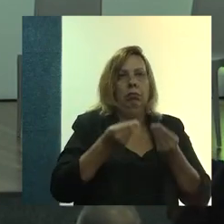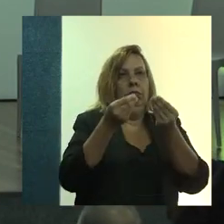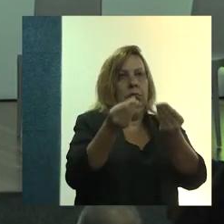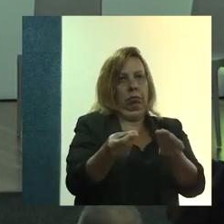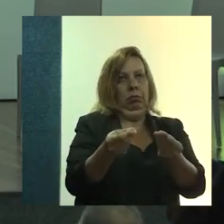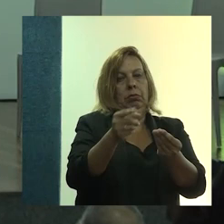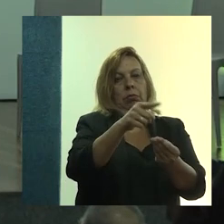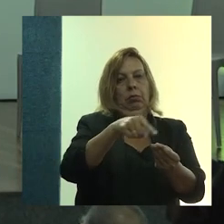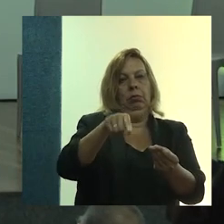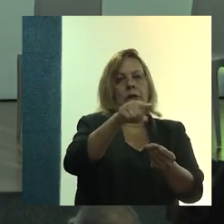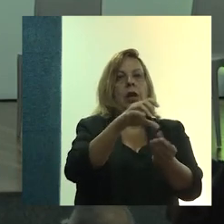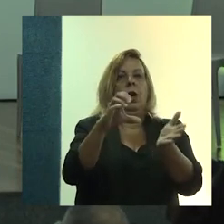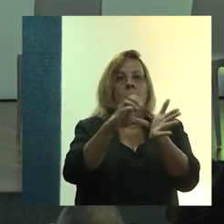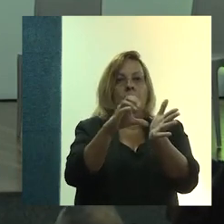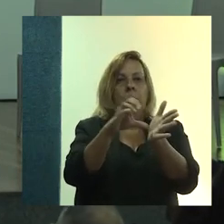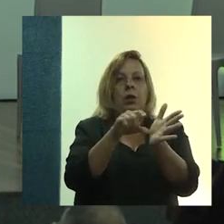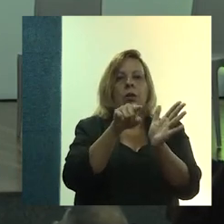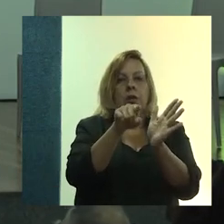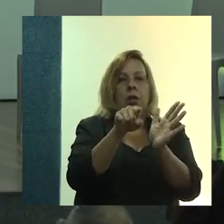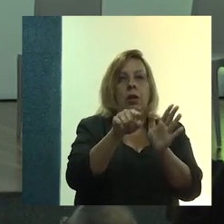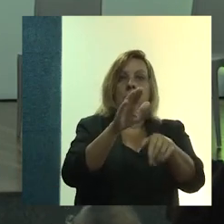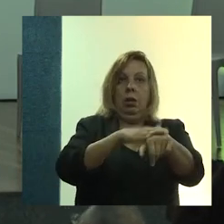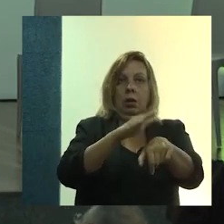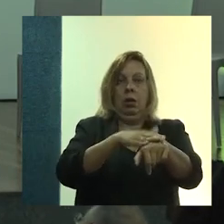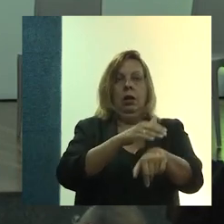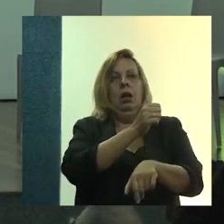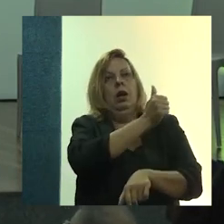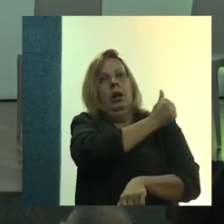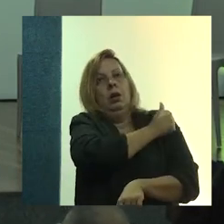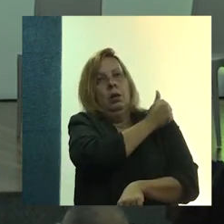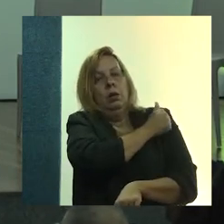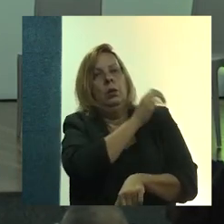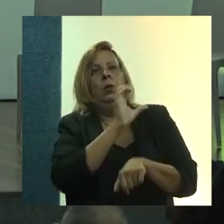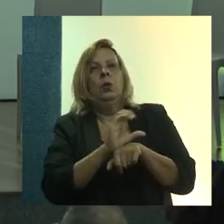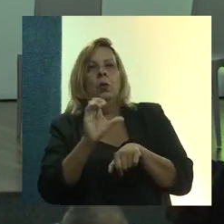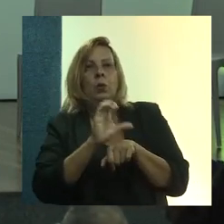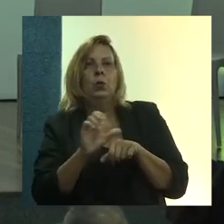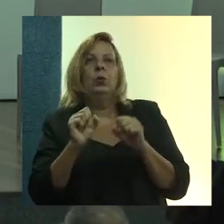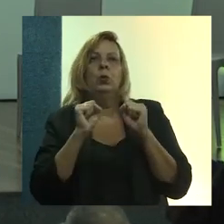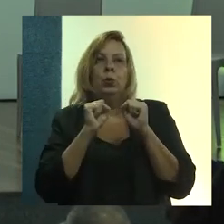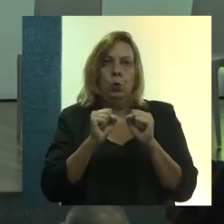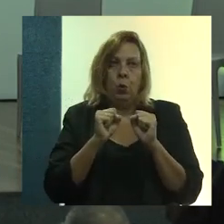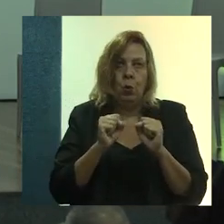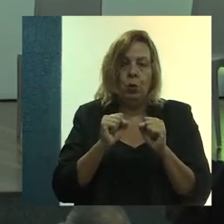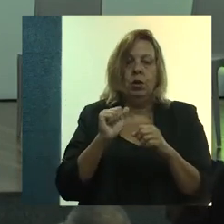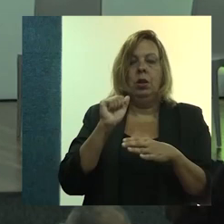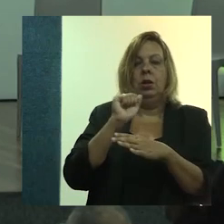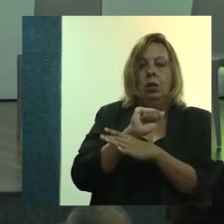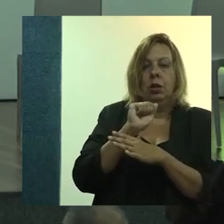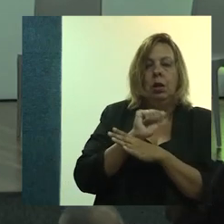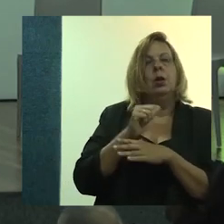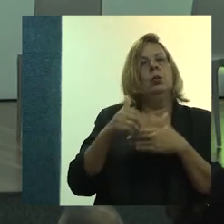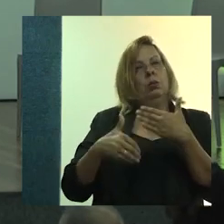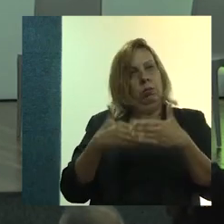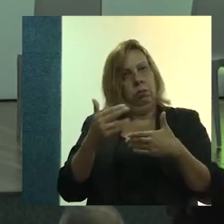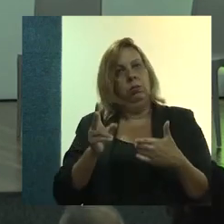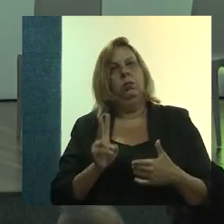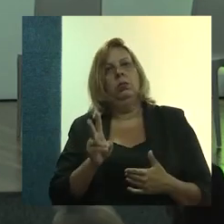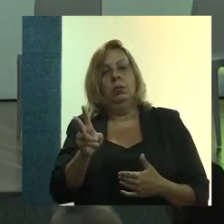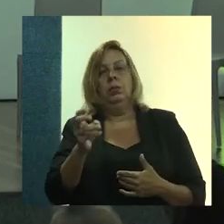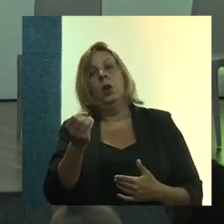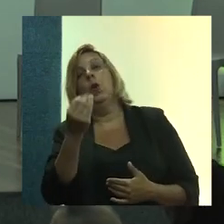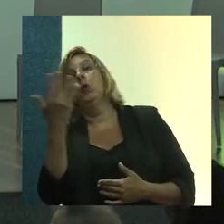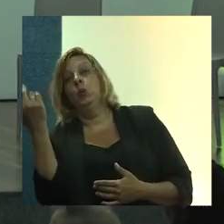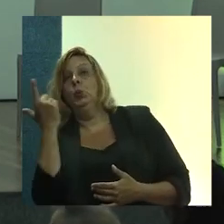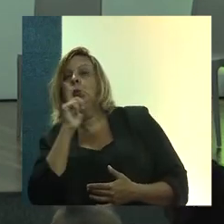comunidade para que aqueles alunos do curso possam, como assessores da continuidade, alguns